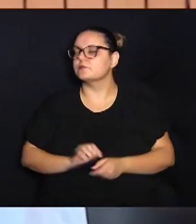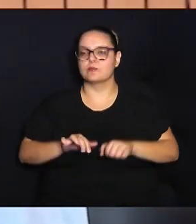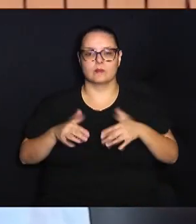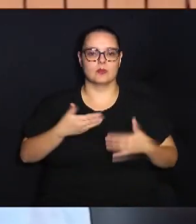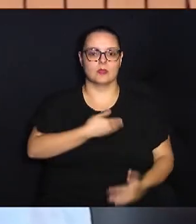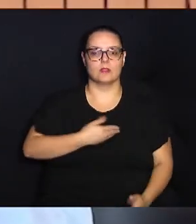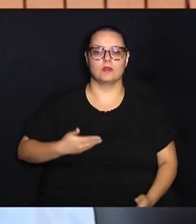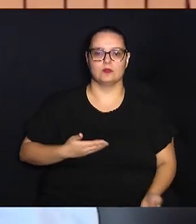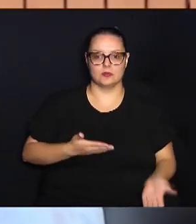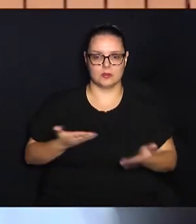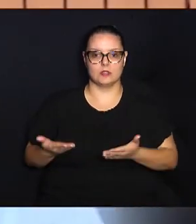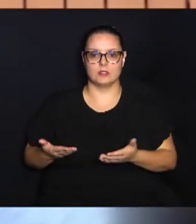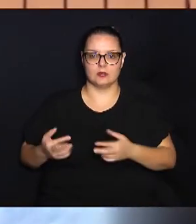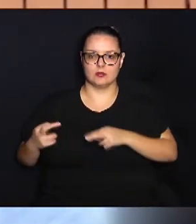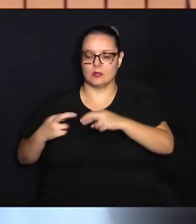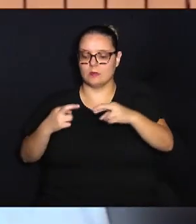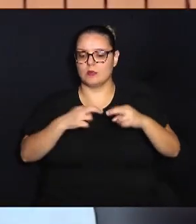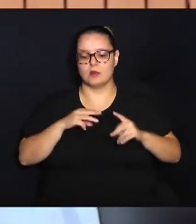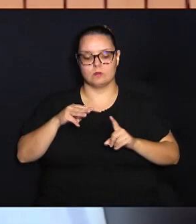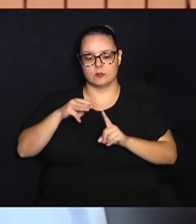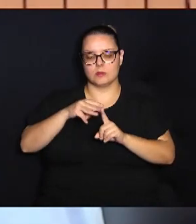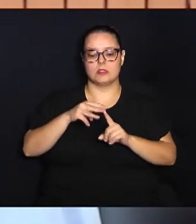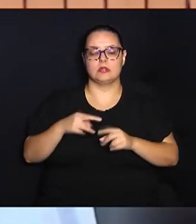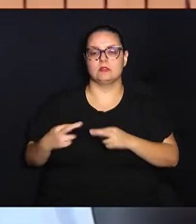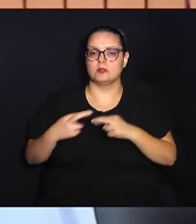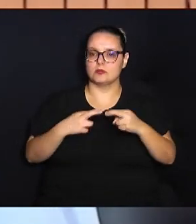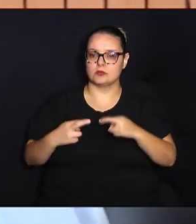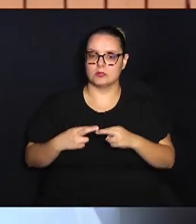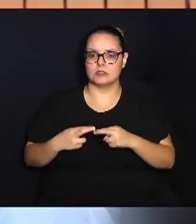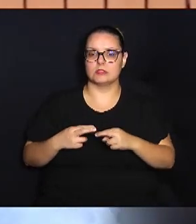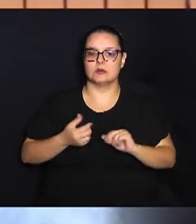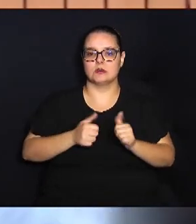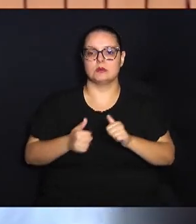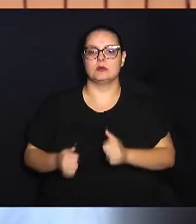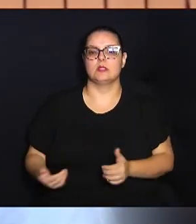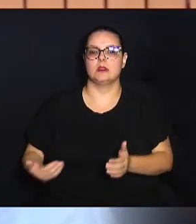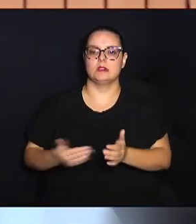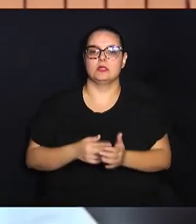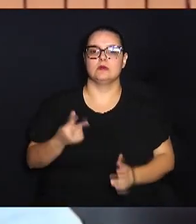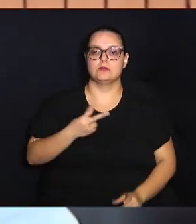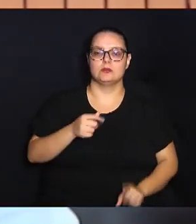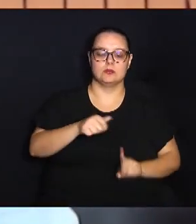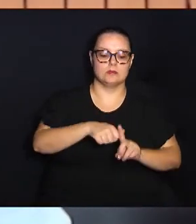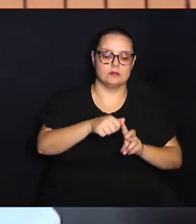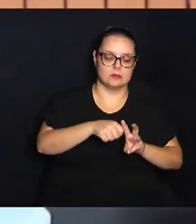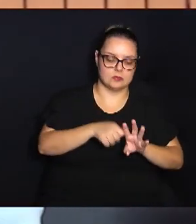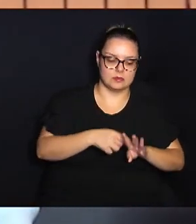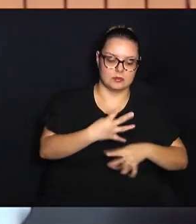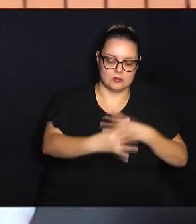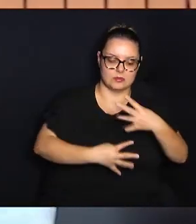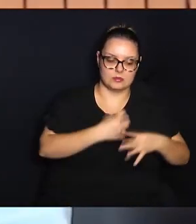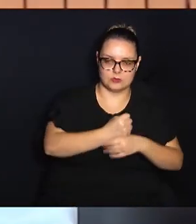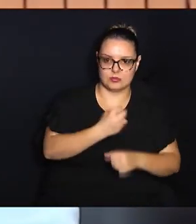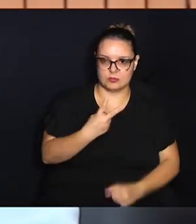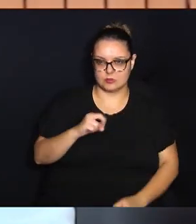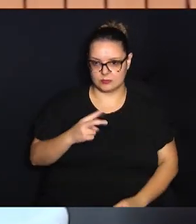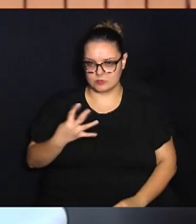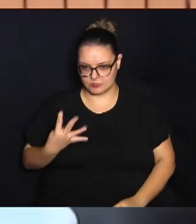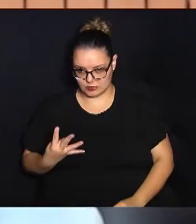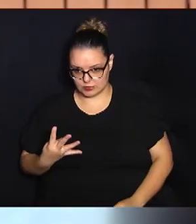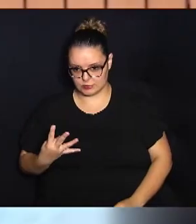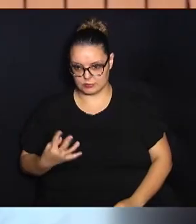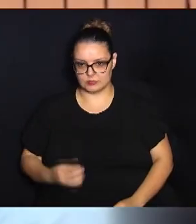avaliar as metas fiscais realizadas até o segundo quadrimestre de 2024, ou seja, no período de janeiro